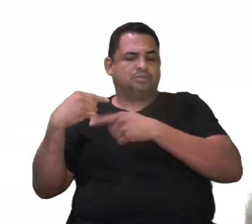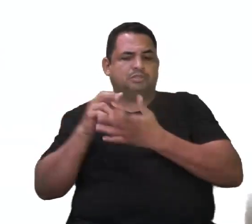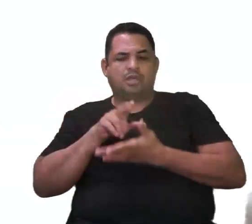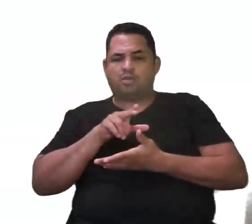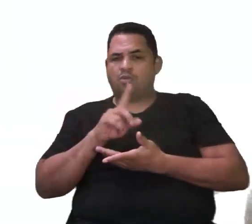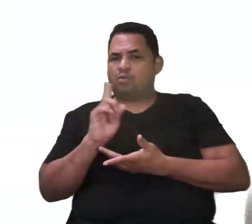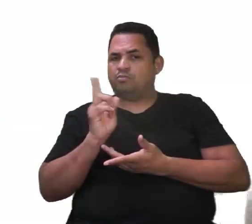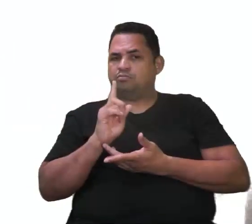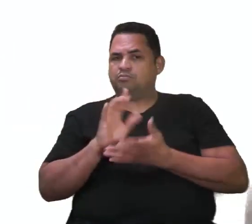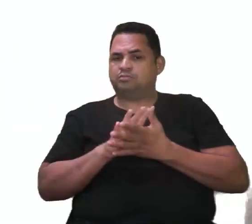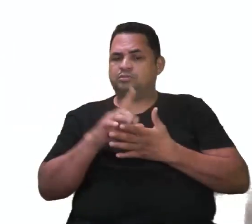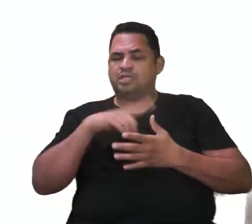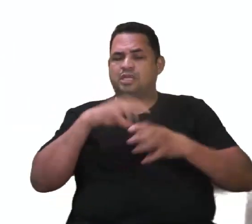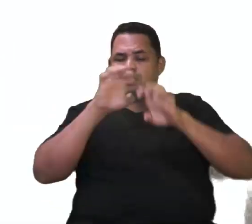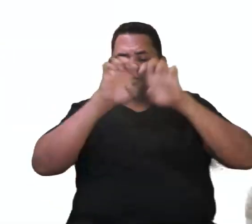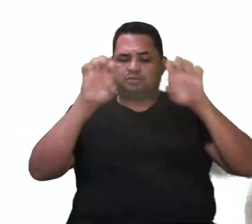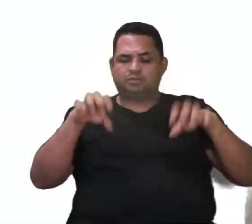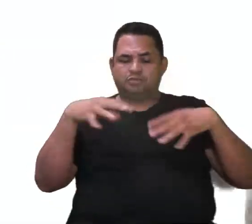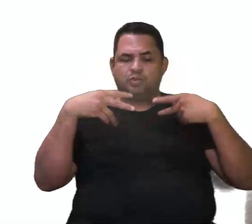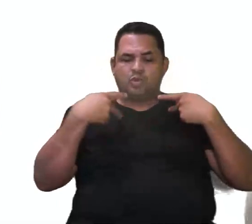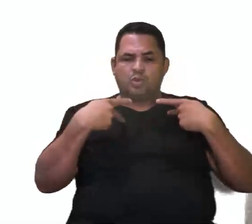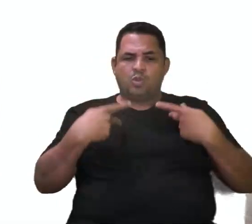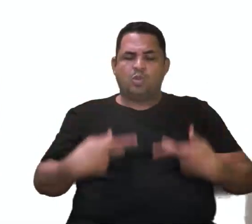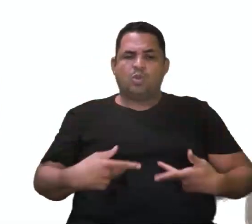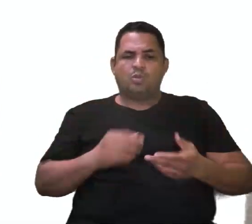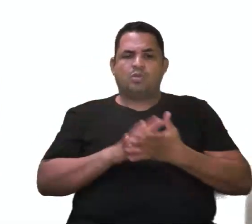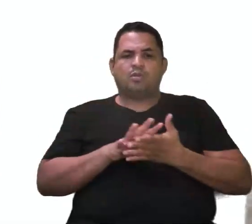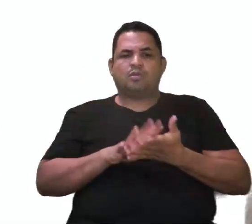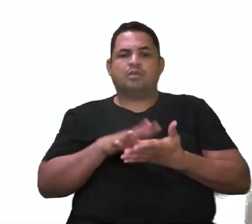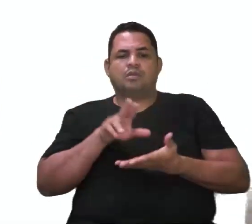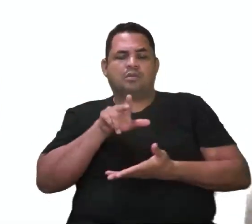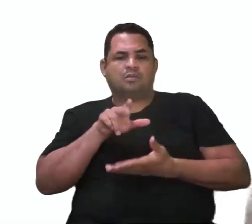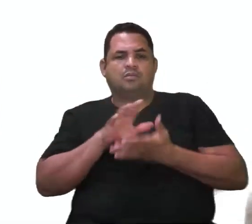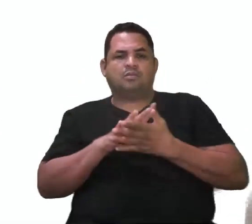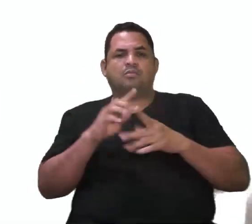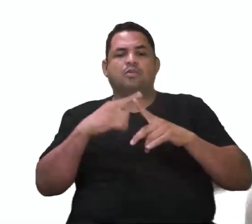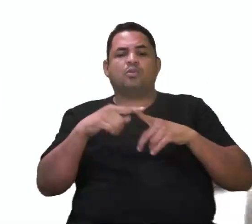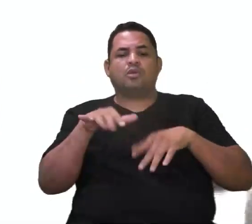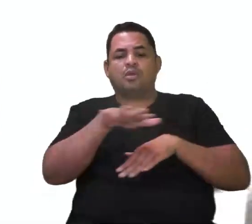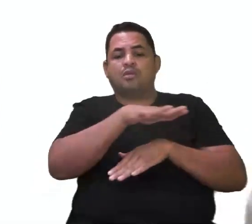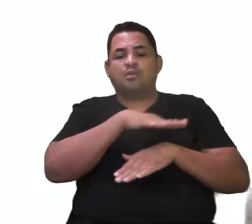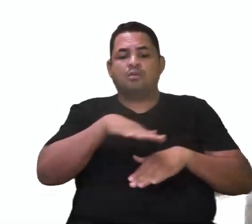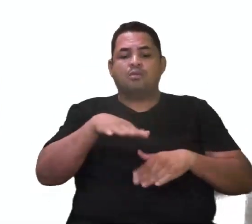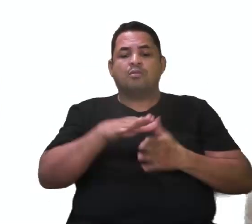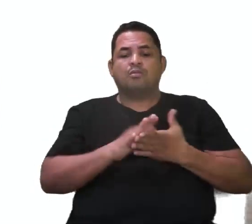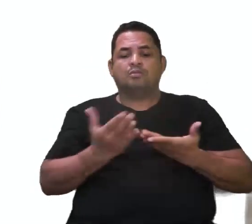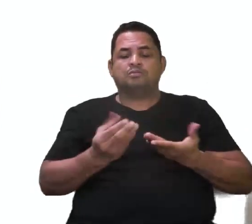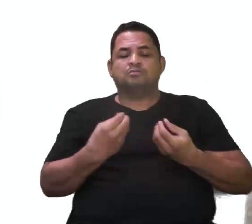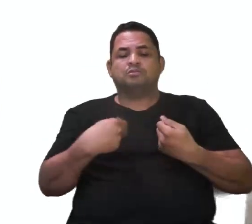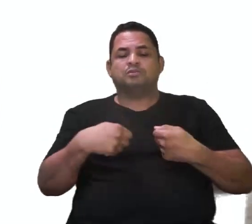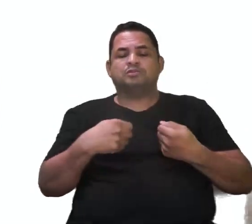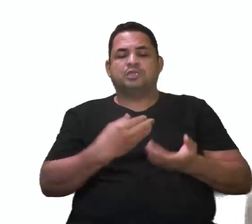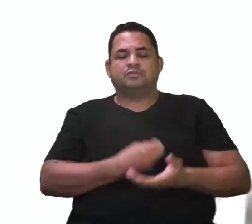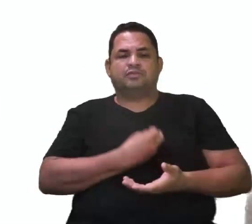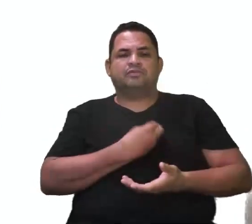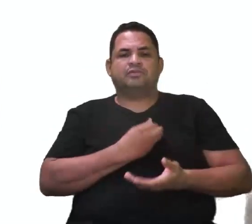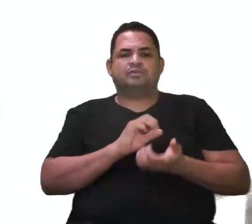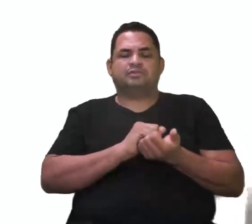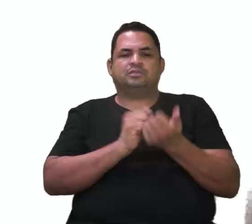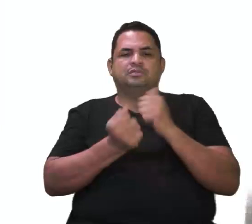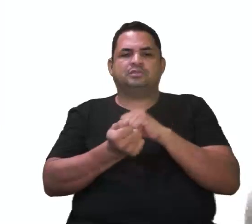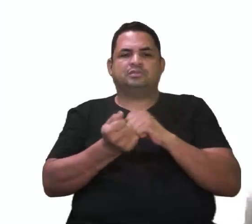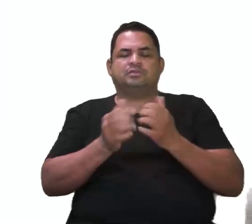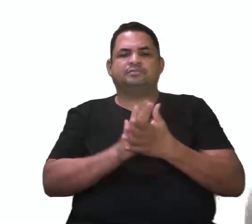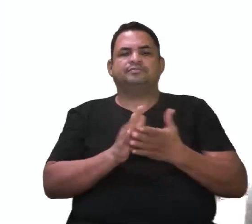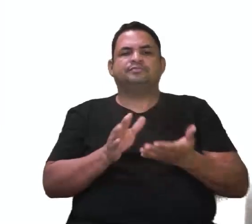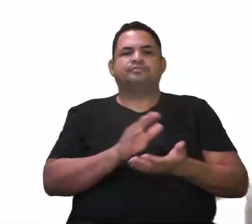tá? Mas, eles têm estruturas corporais semelhantes por causa do ambiente onde eles tiveram que se adaptar. E são